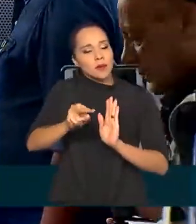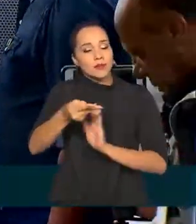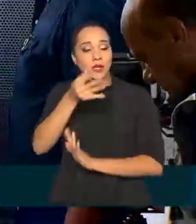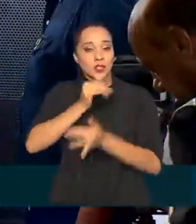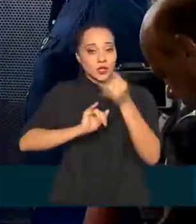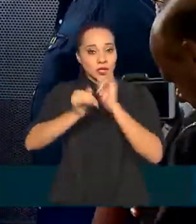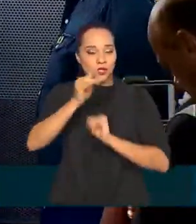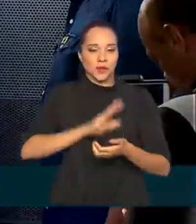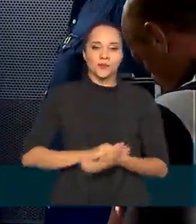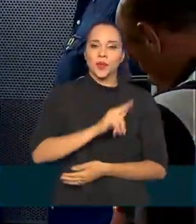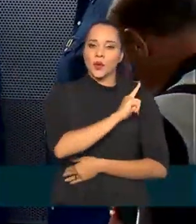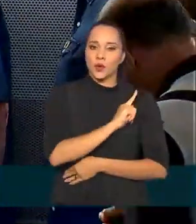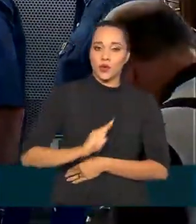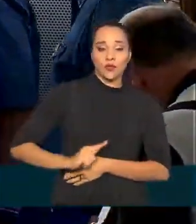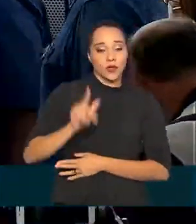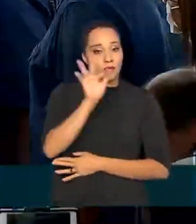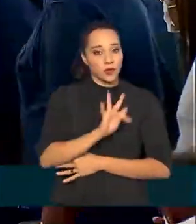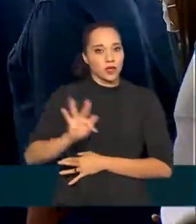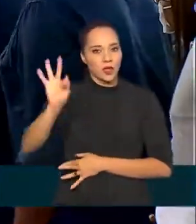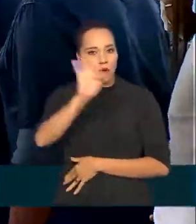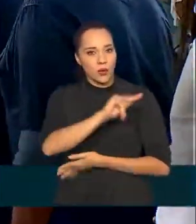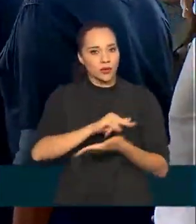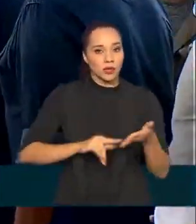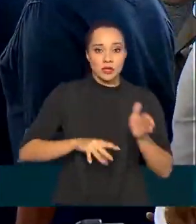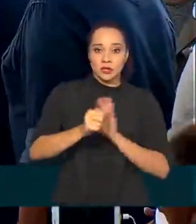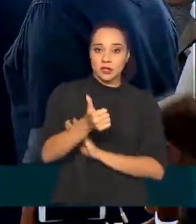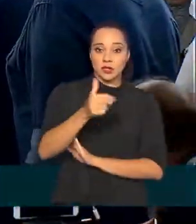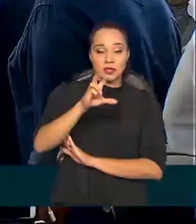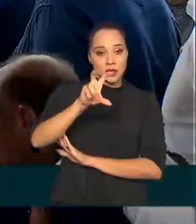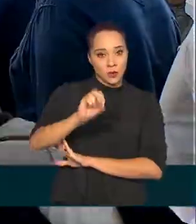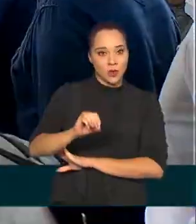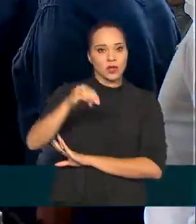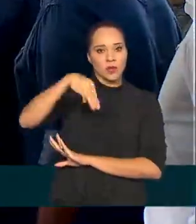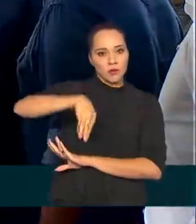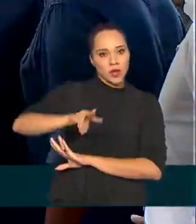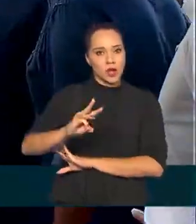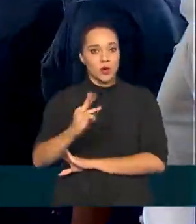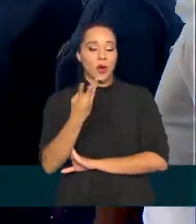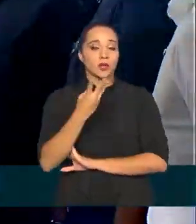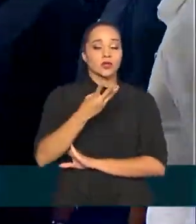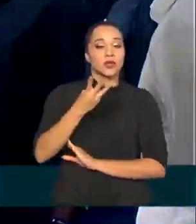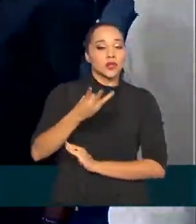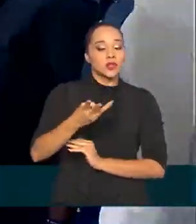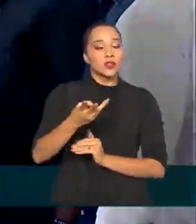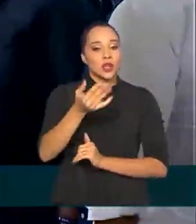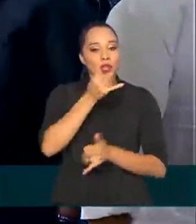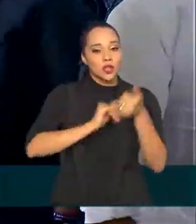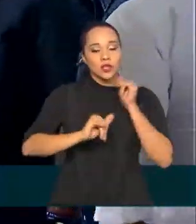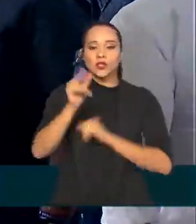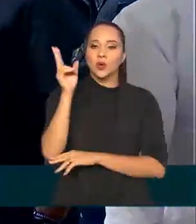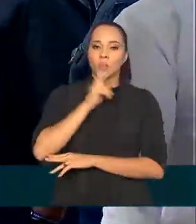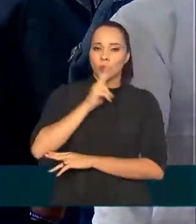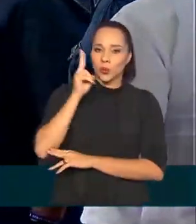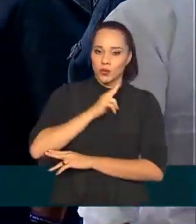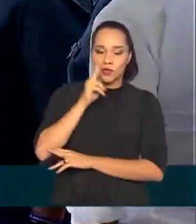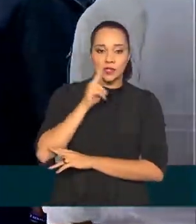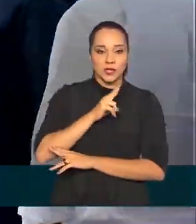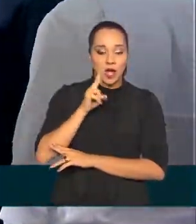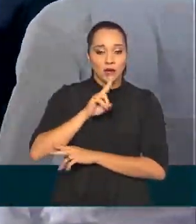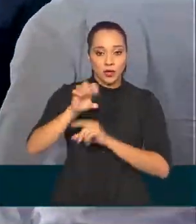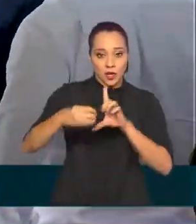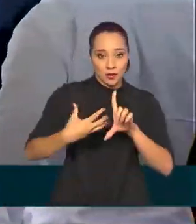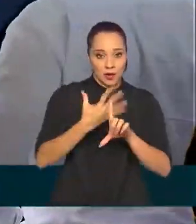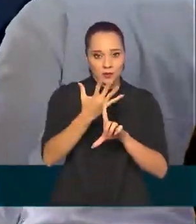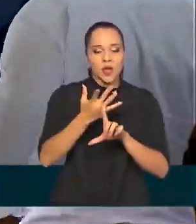O governo federal contratou 150 megawatts de energia emergencial de uma termoelétrica. E segundo o ministro